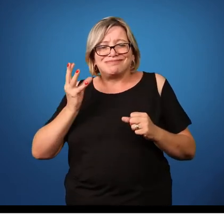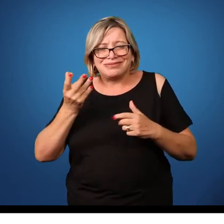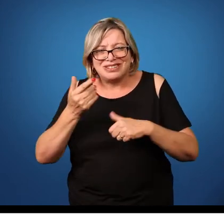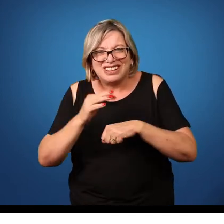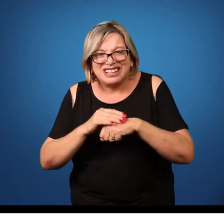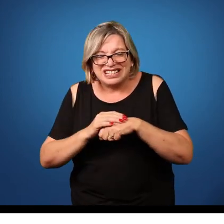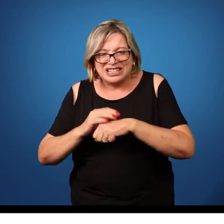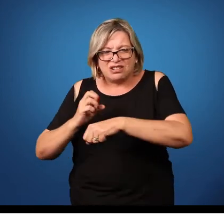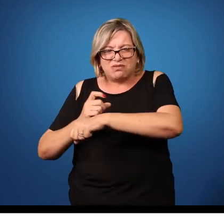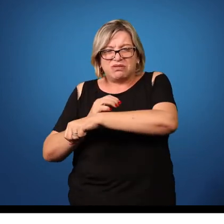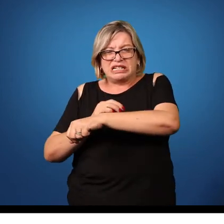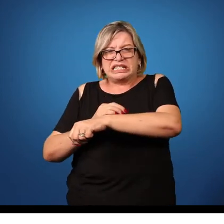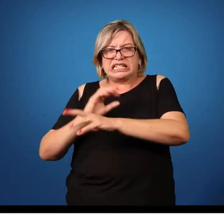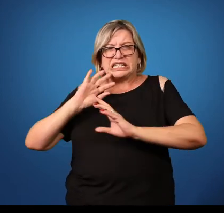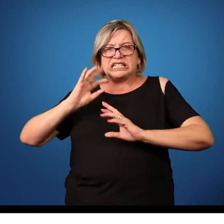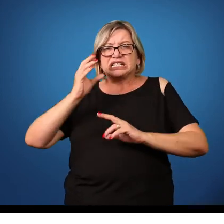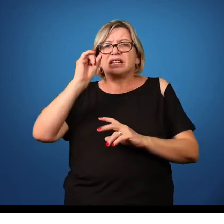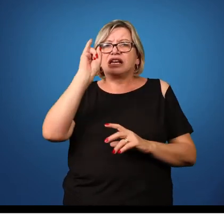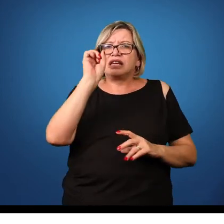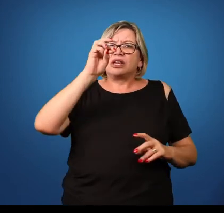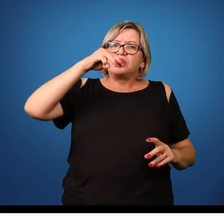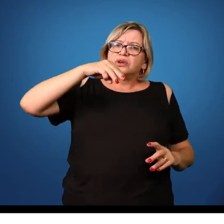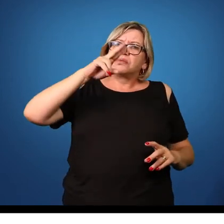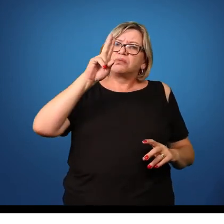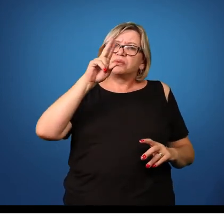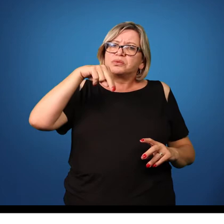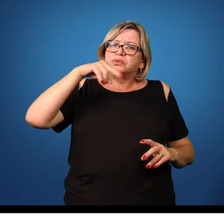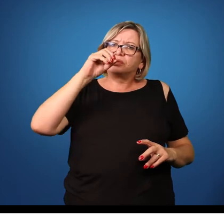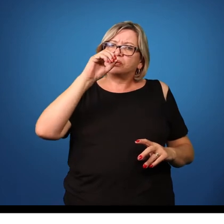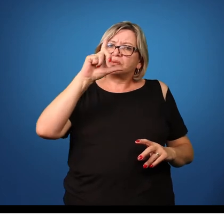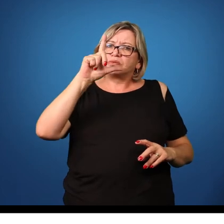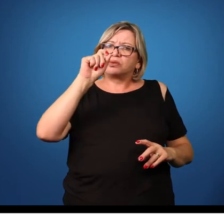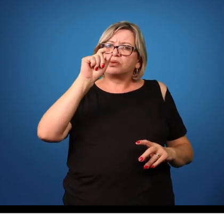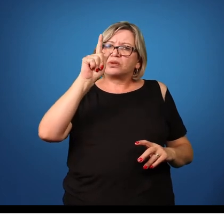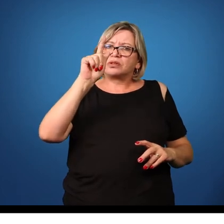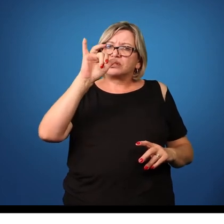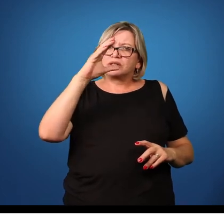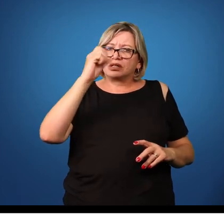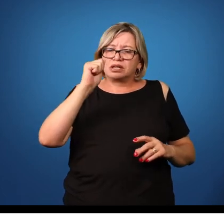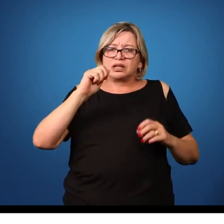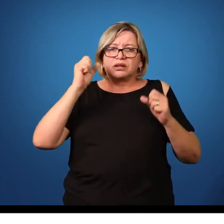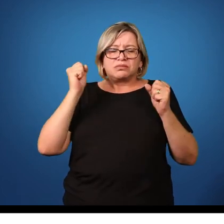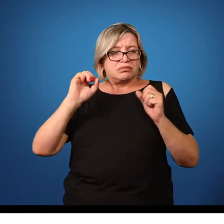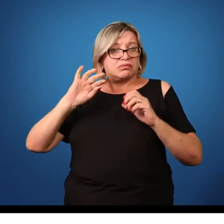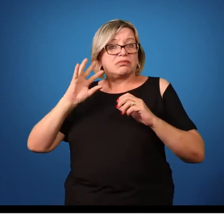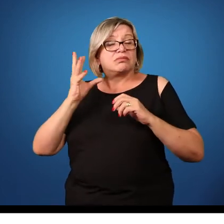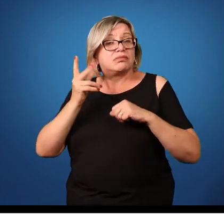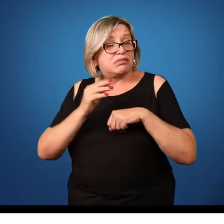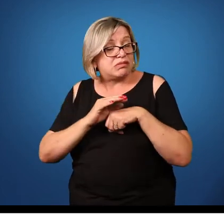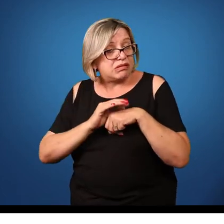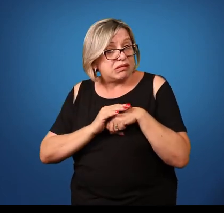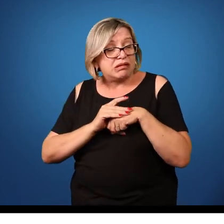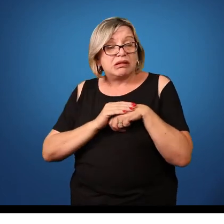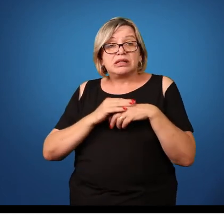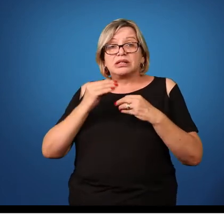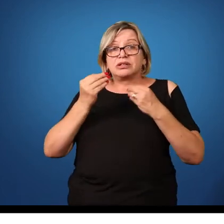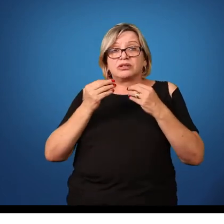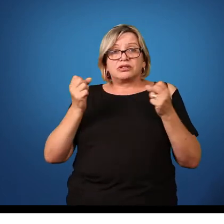e em função da ativação da resposta imunológica vários sintomas podem ocorrer. Dentre os sintomas a gente pode